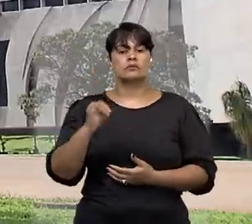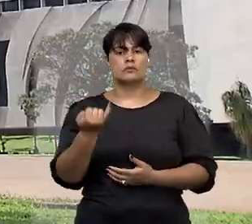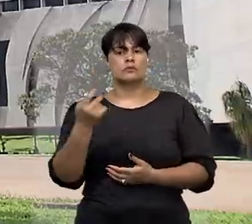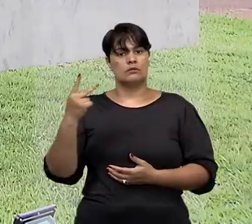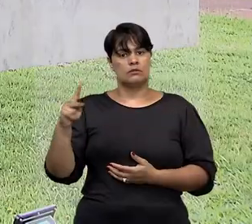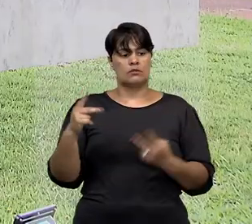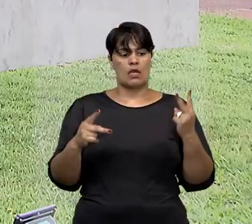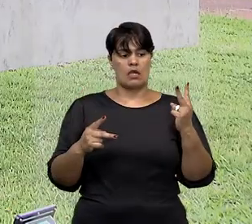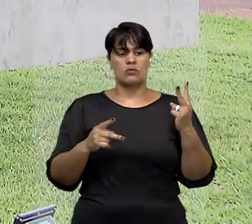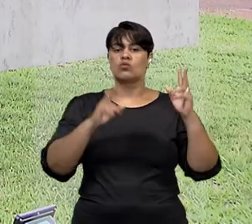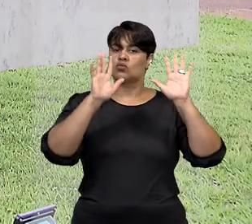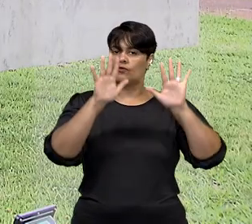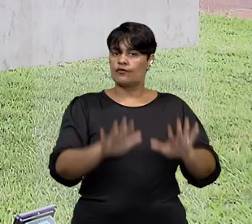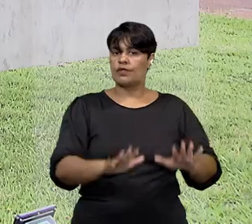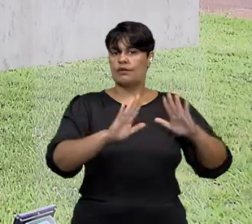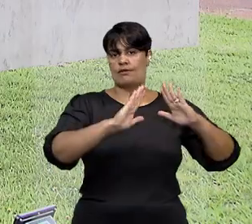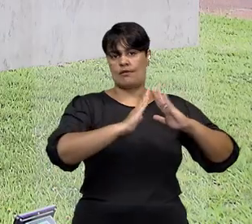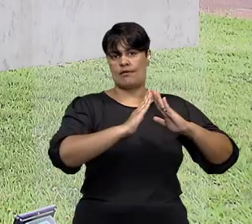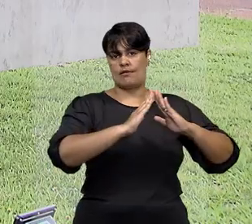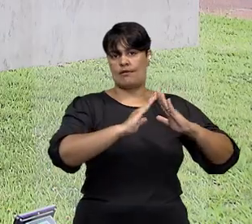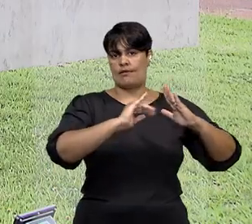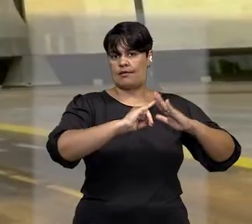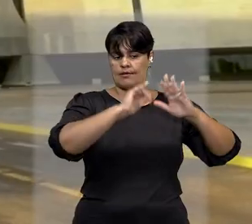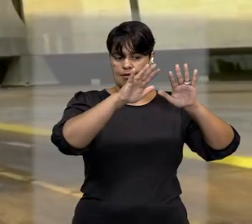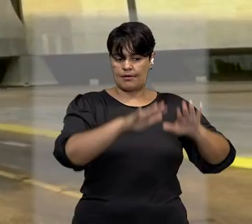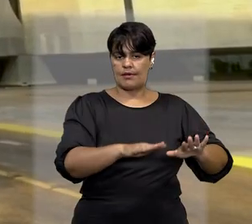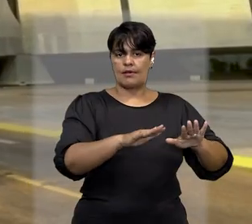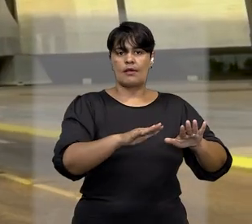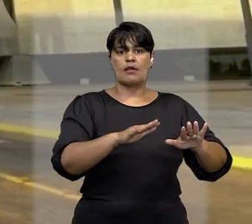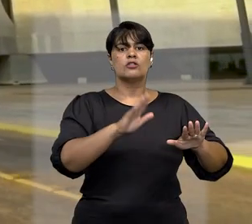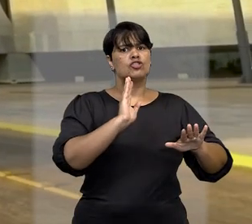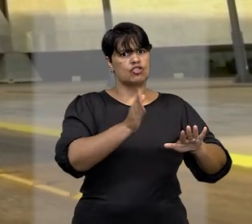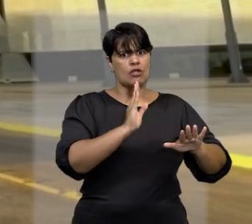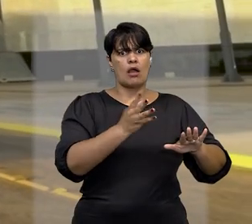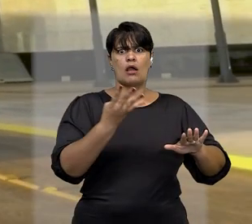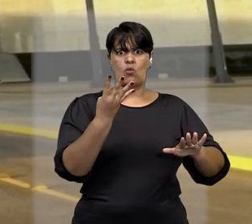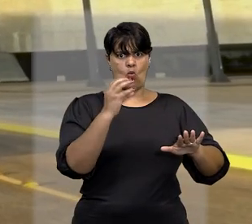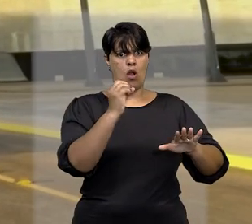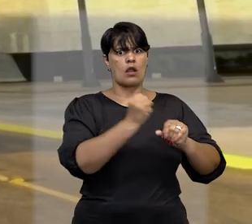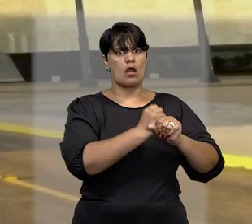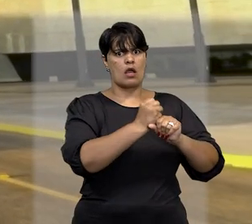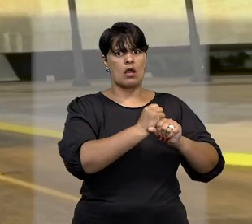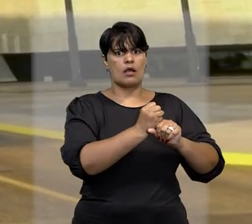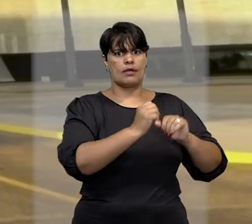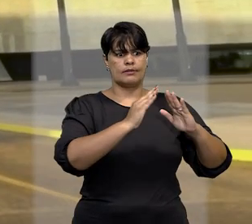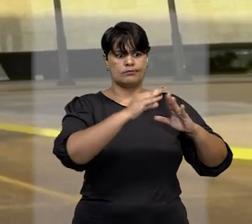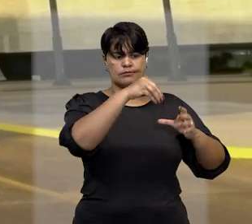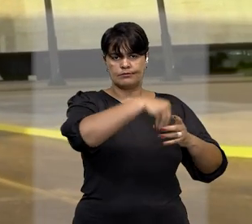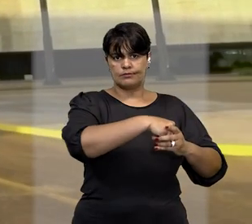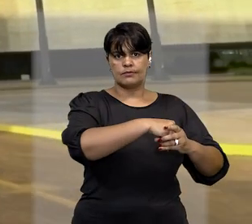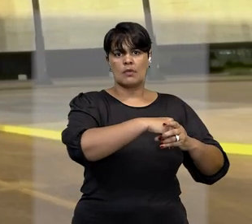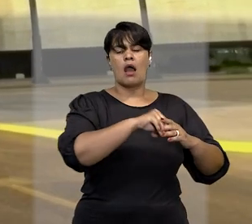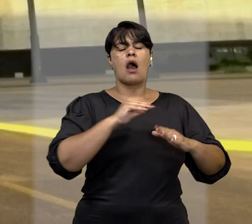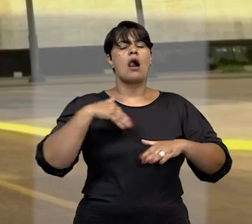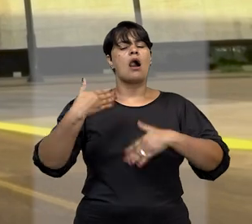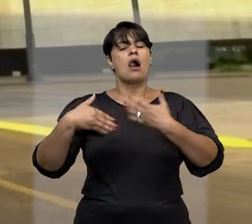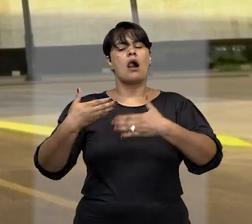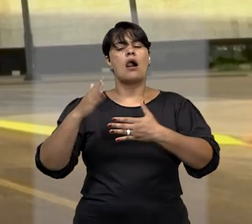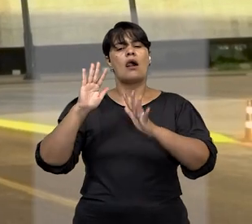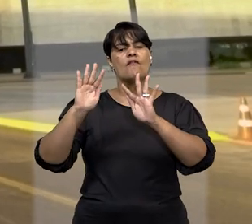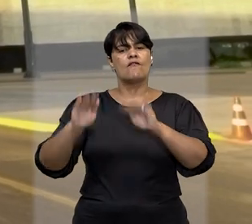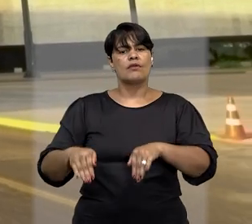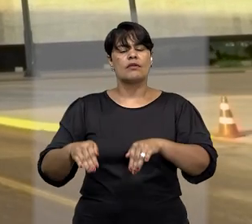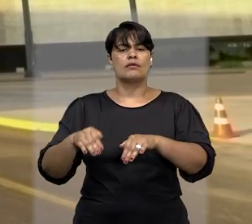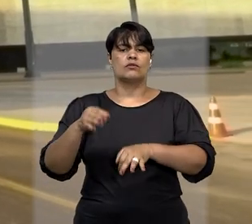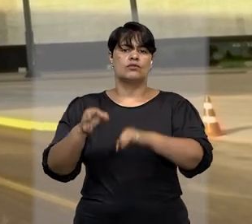poderão permanecer no imóvel em que residem há mais de 40 anos, até que a questão seja decidida